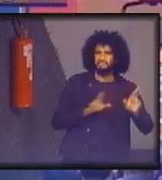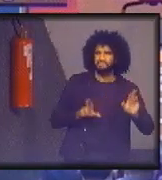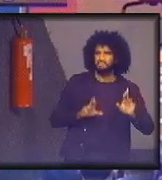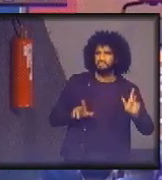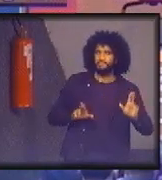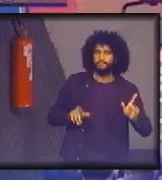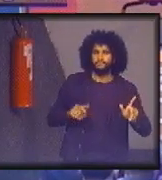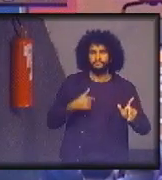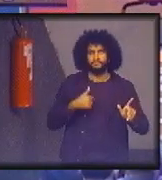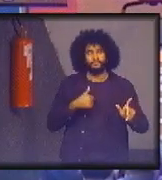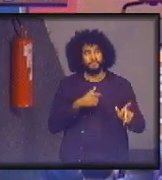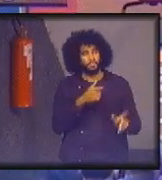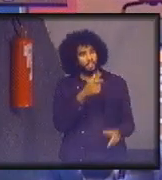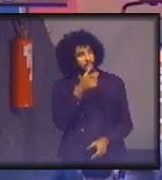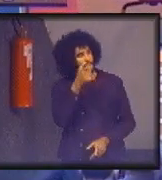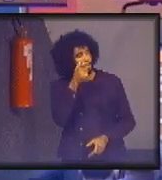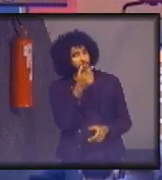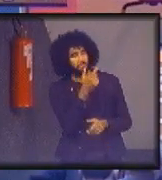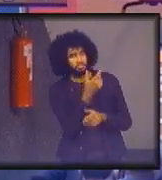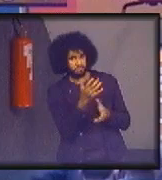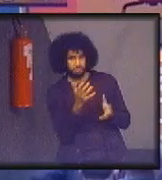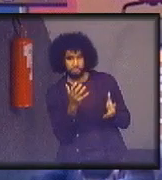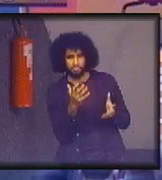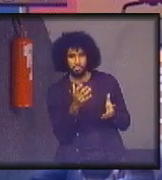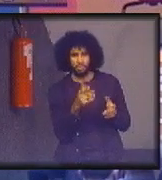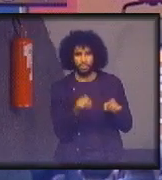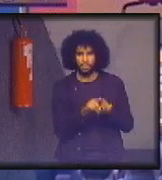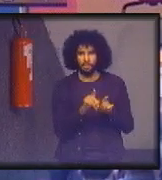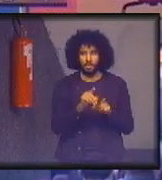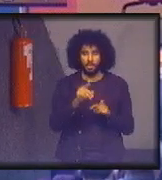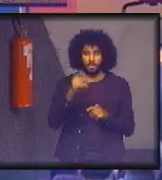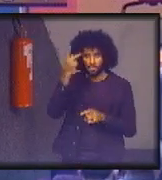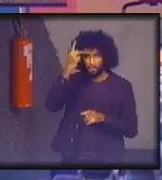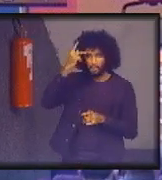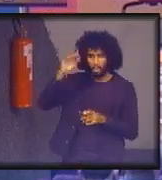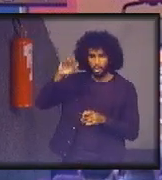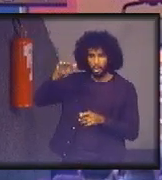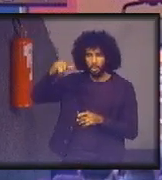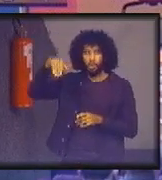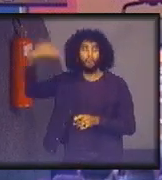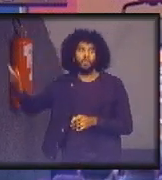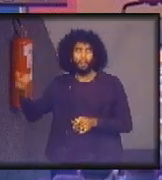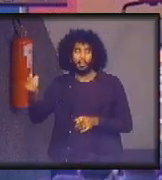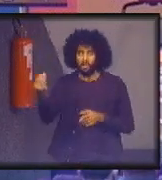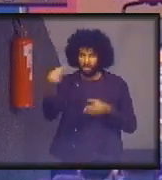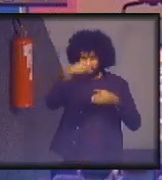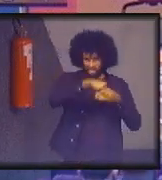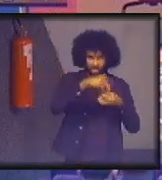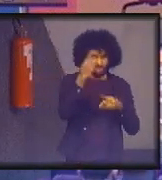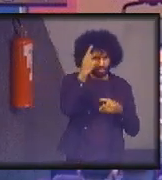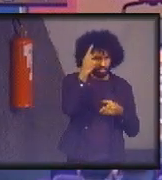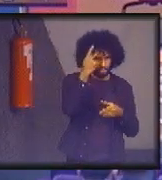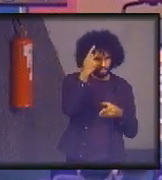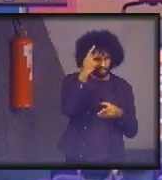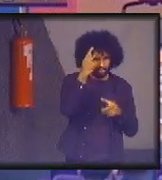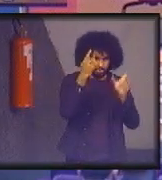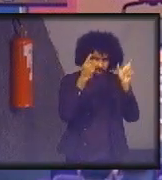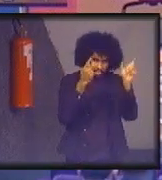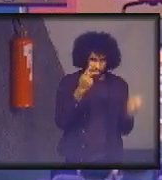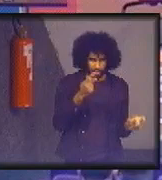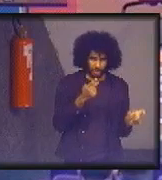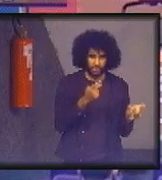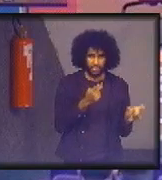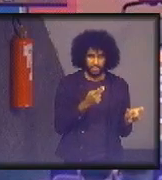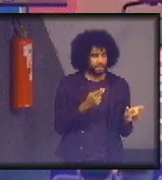admirado e muito aplaudido fora da cidade de São Paulo. Na cidade de São Paulo, quem tem que deixar o carro, o do